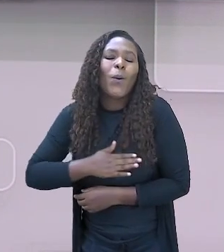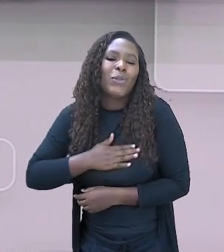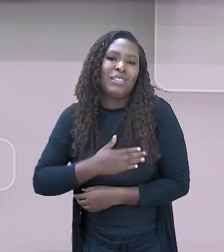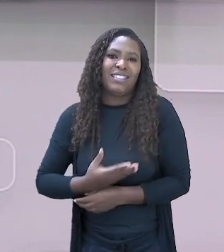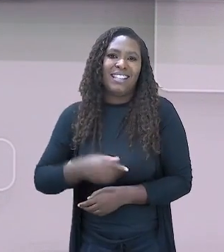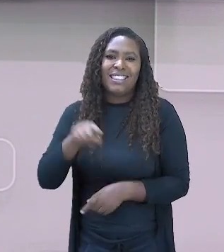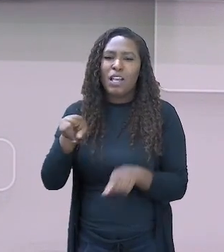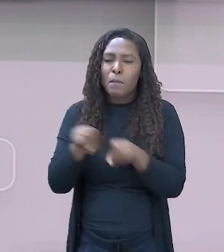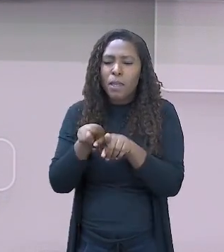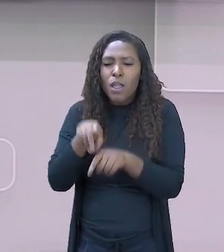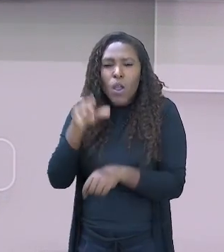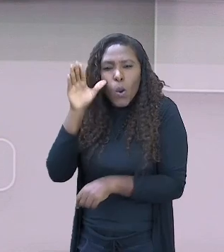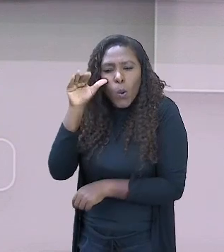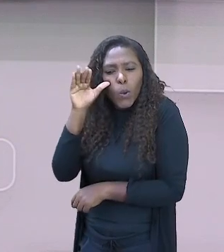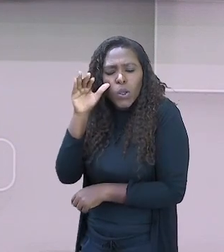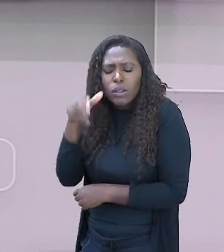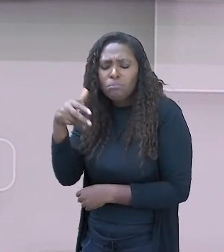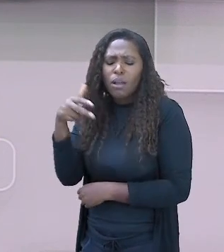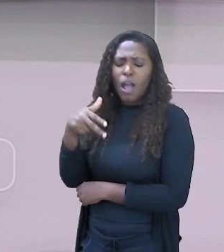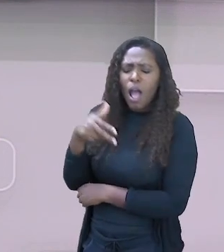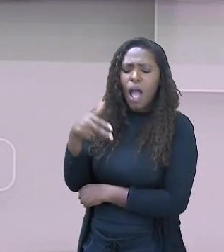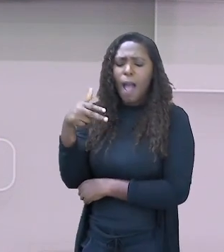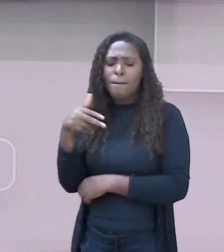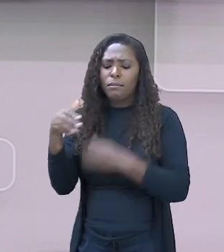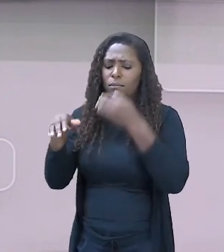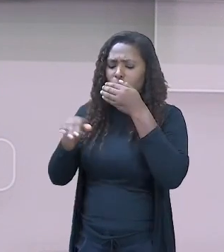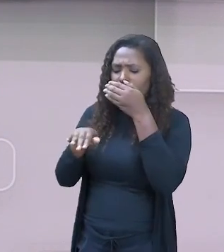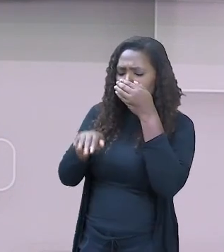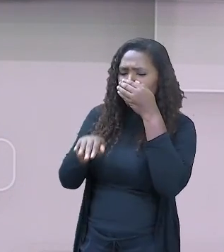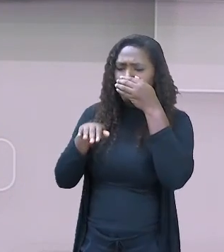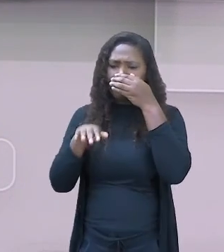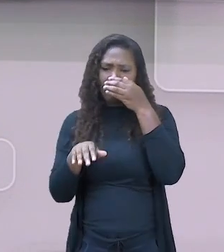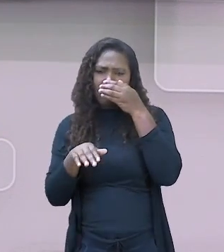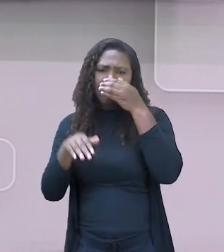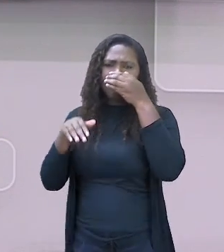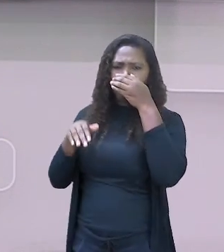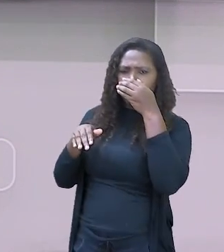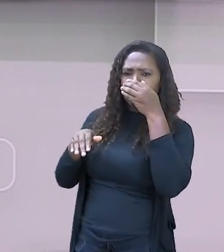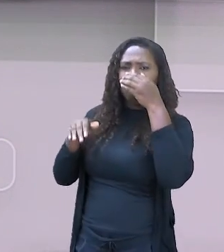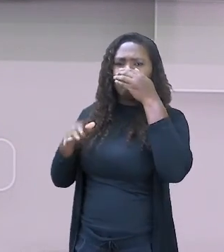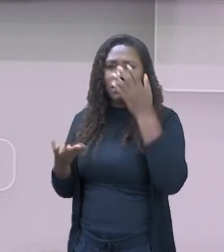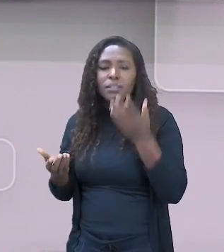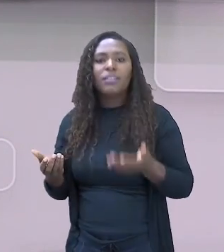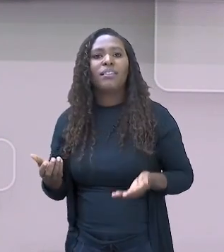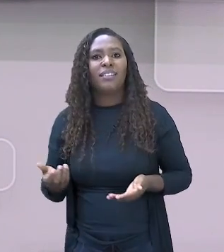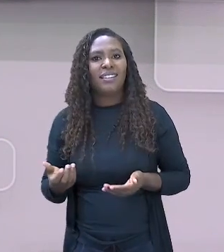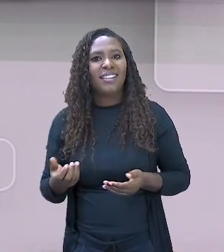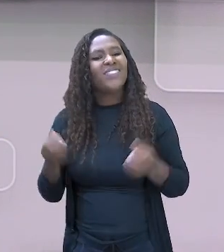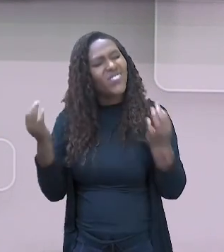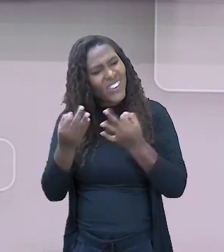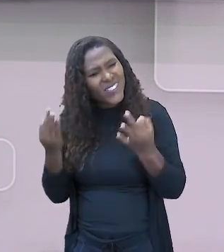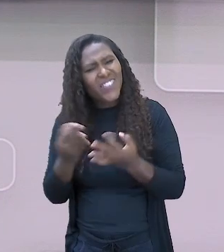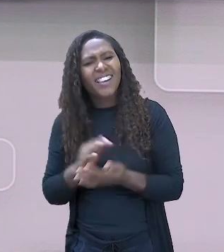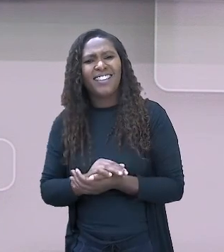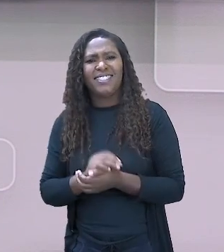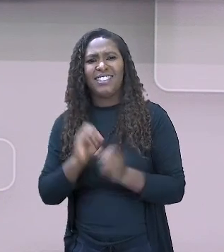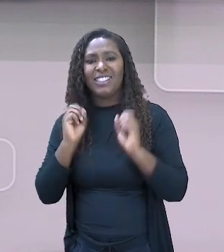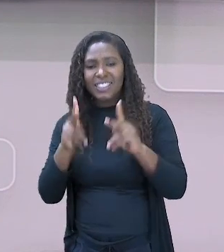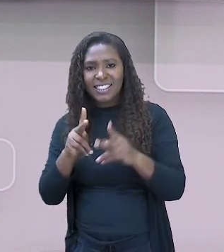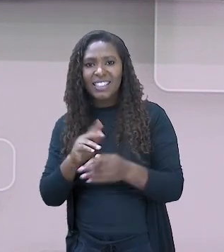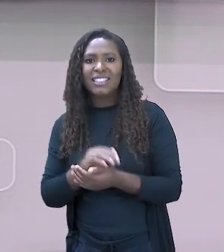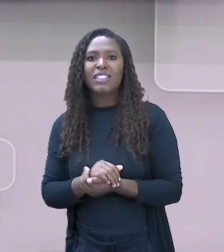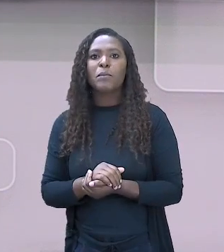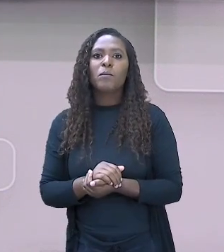curiosidade em querer saber mais e gostar aí desse estilo que é fantástico. Pois bem, pessoal,